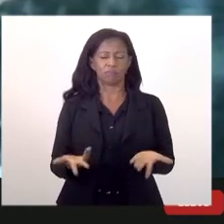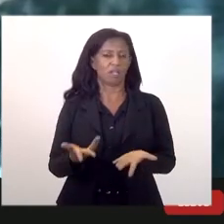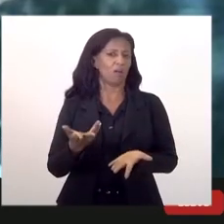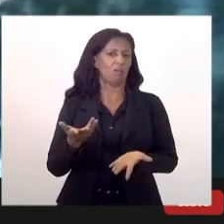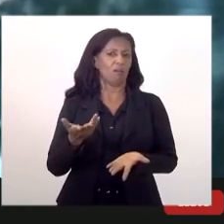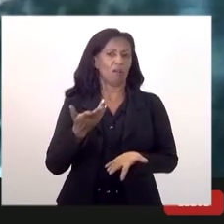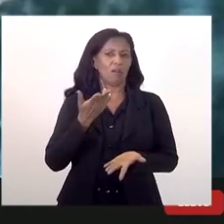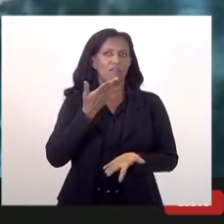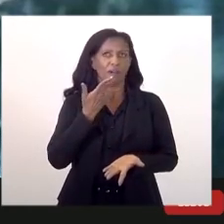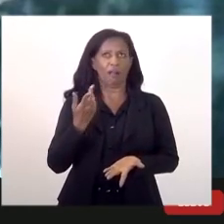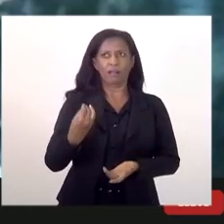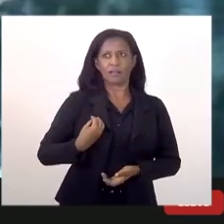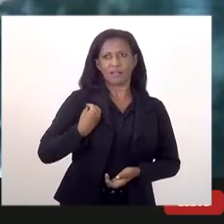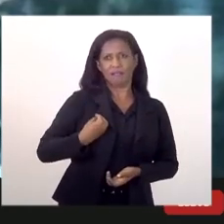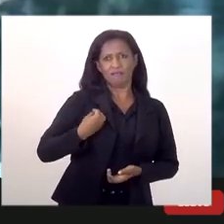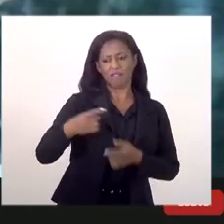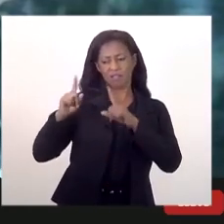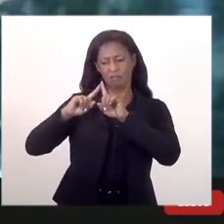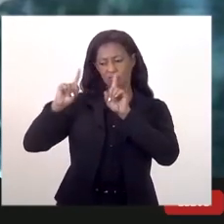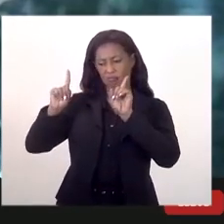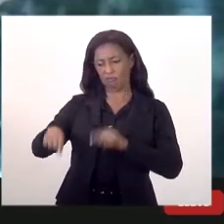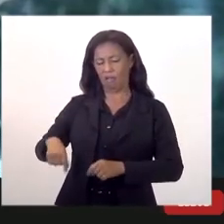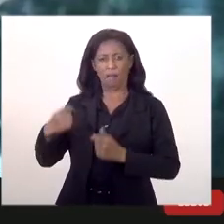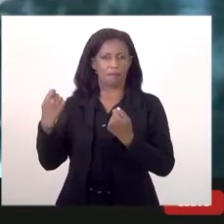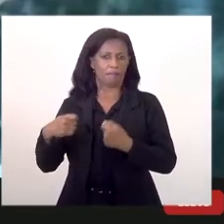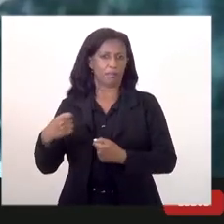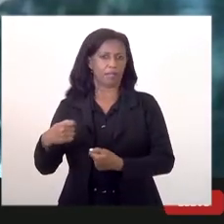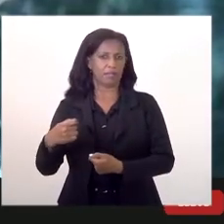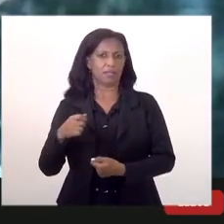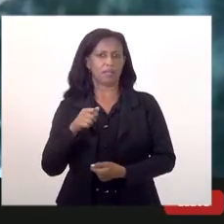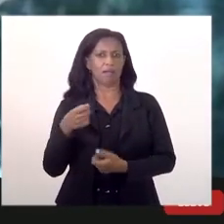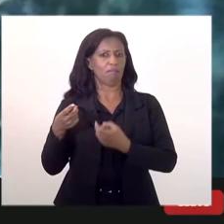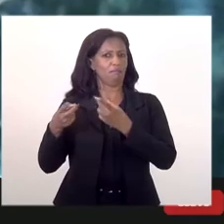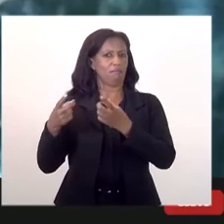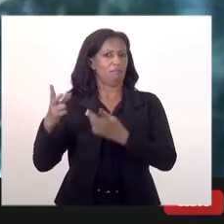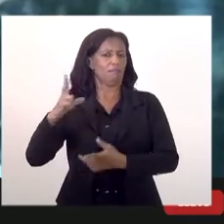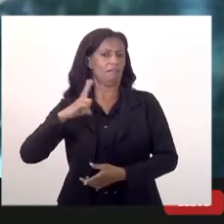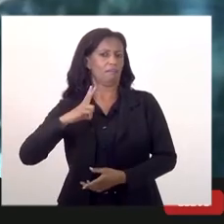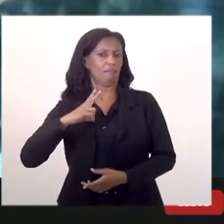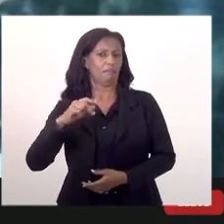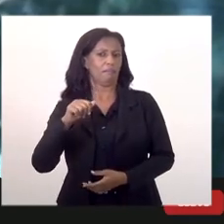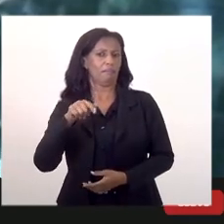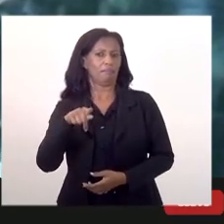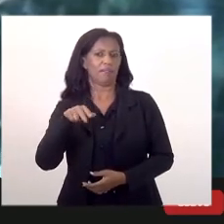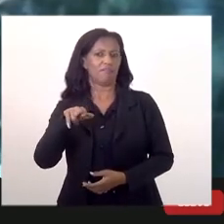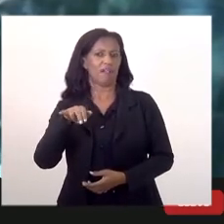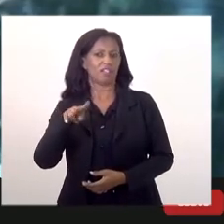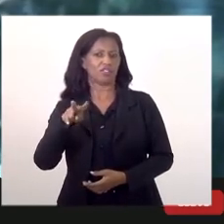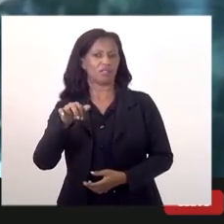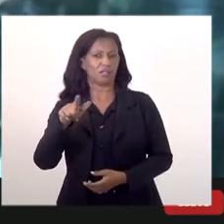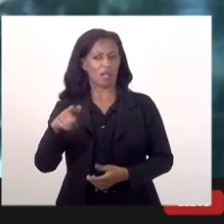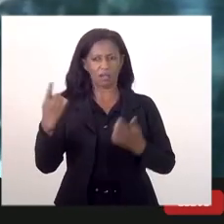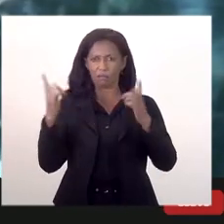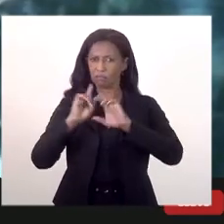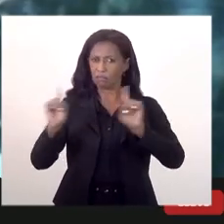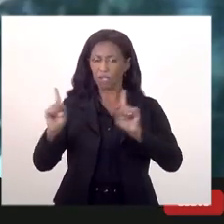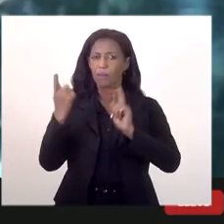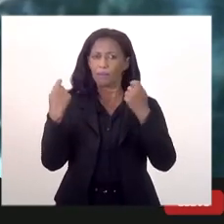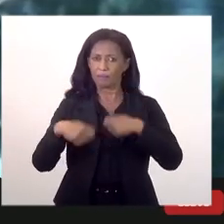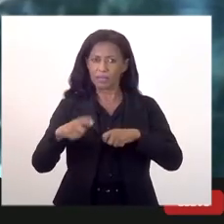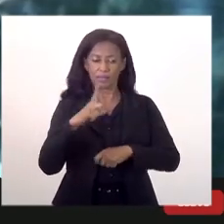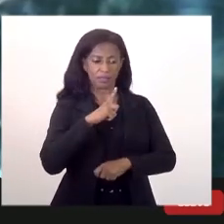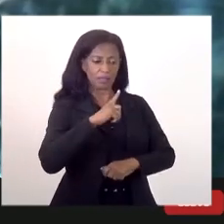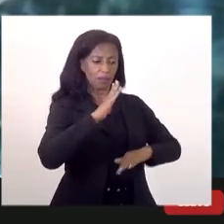o funcionalismo que o funcionalismo que tem que privatizar não é isso nós precisamos sim de ter funcionários para